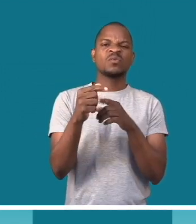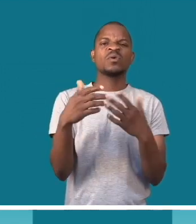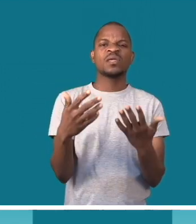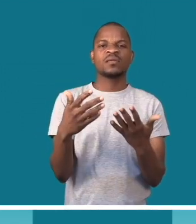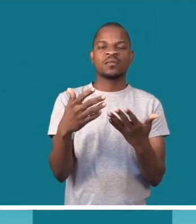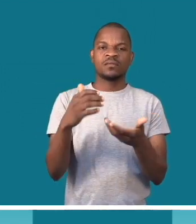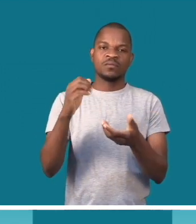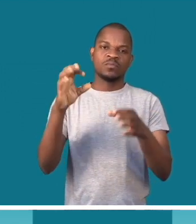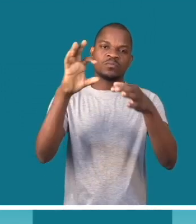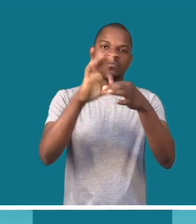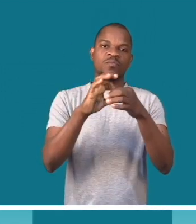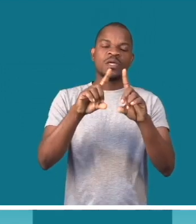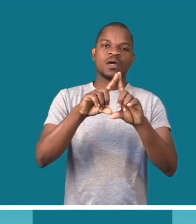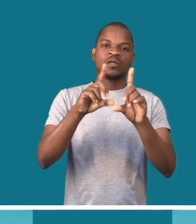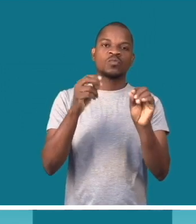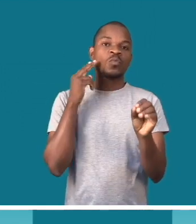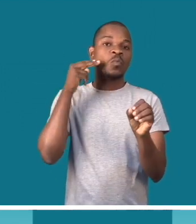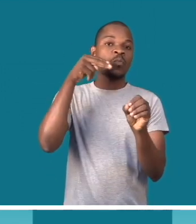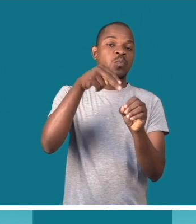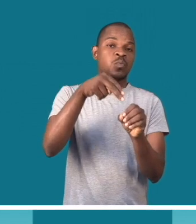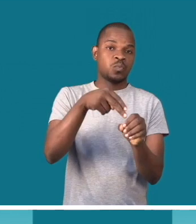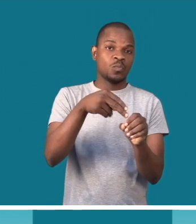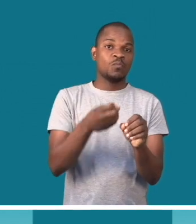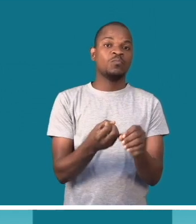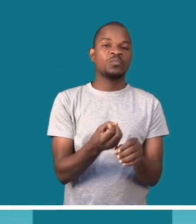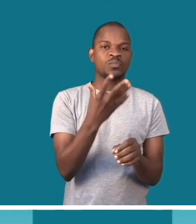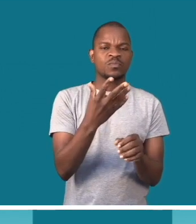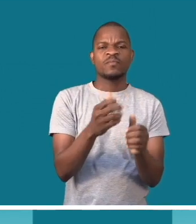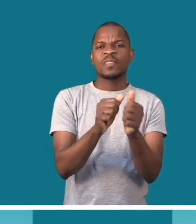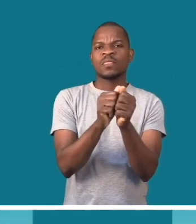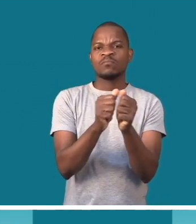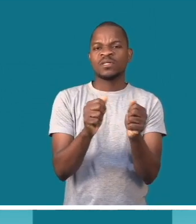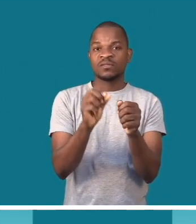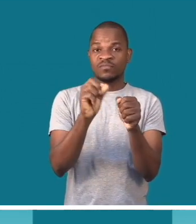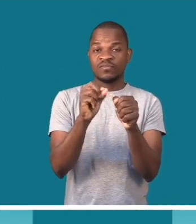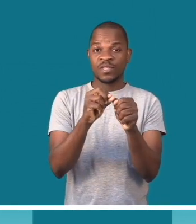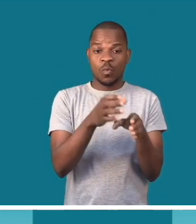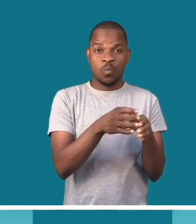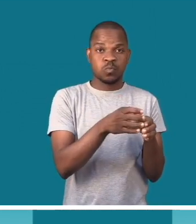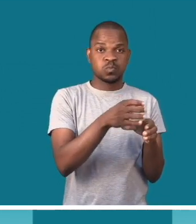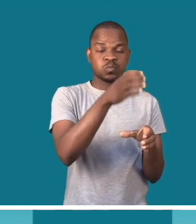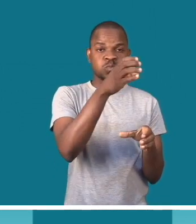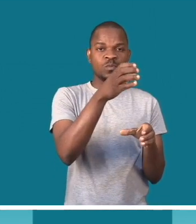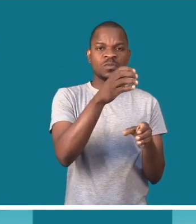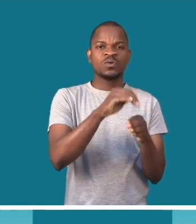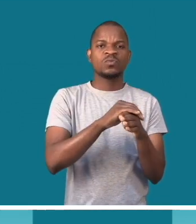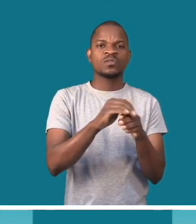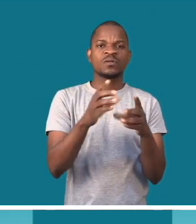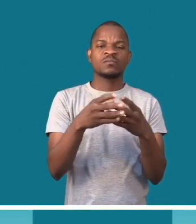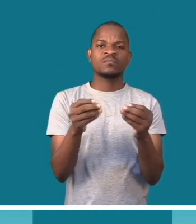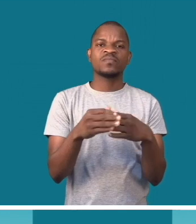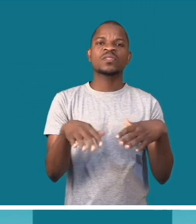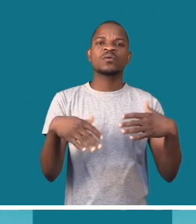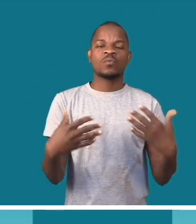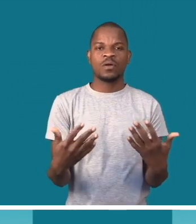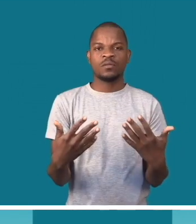PET, a palavra provém do petróleo. Tanto é que, para se fabricar essas garrafas, o produto que